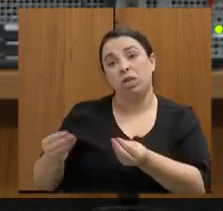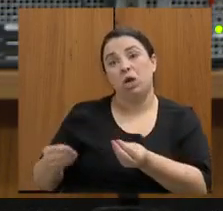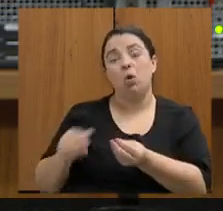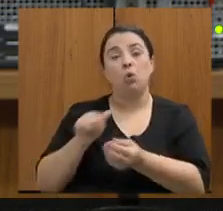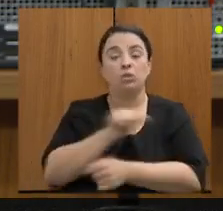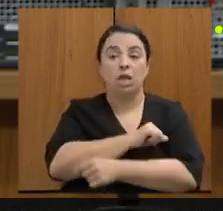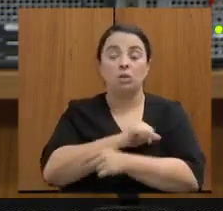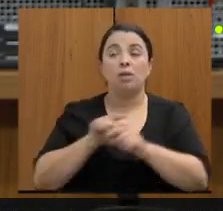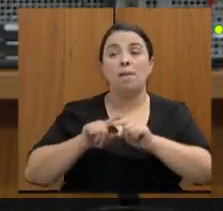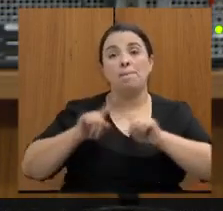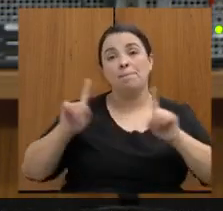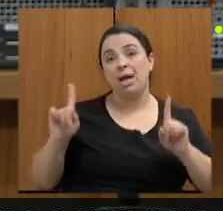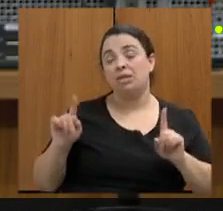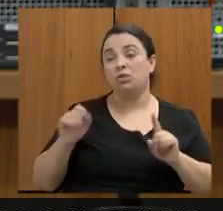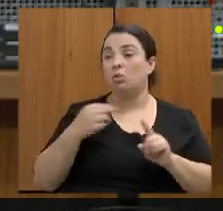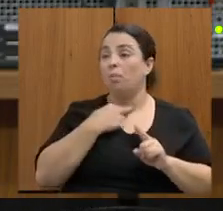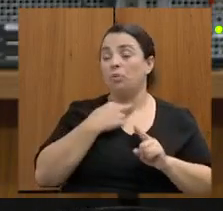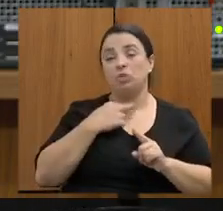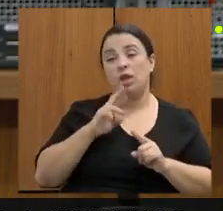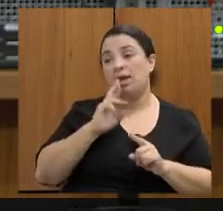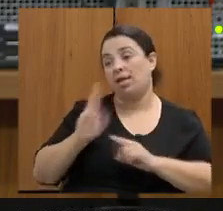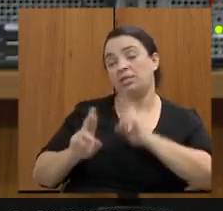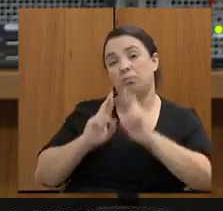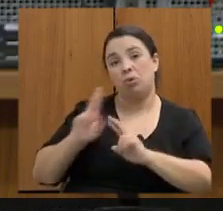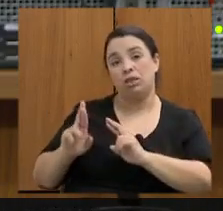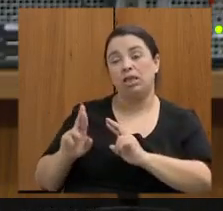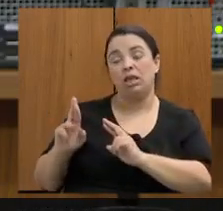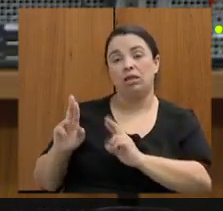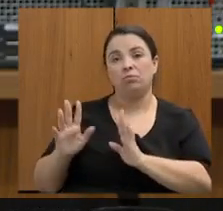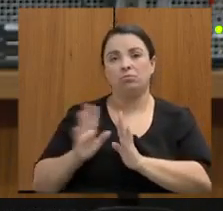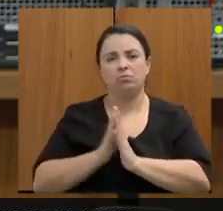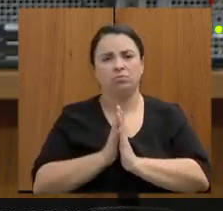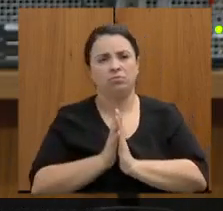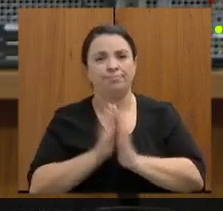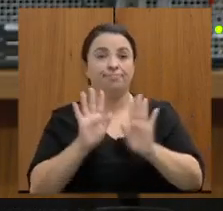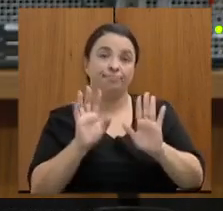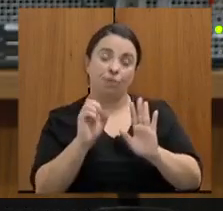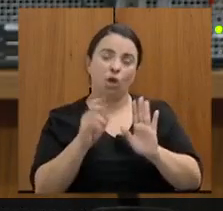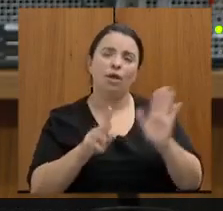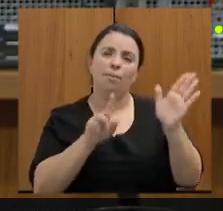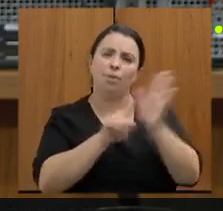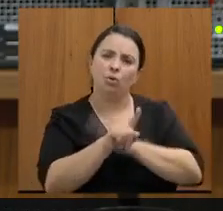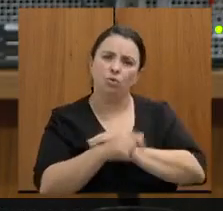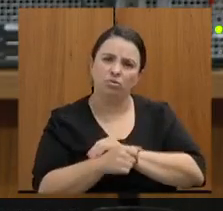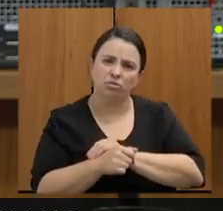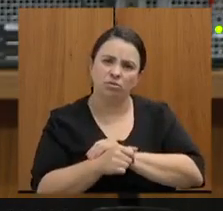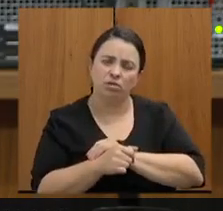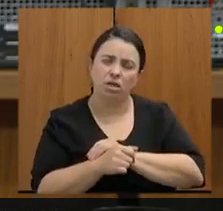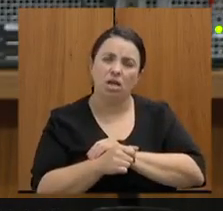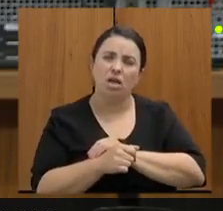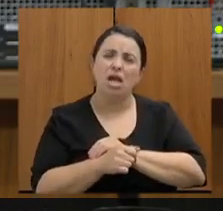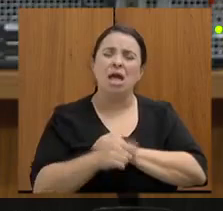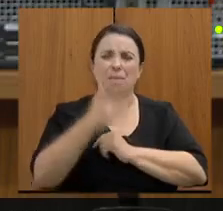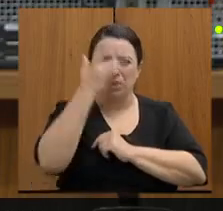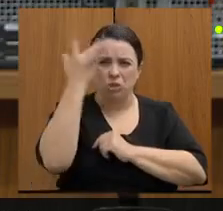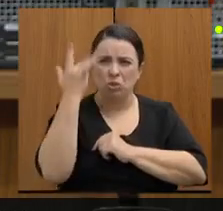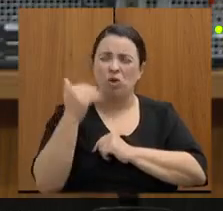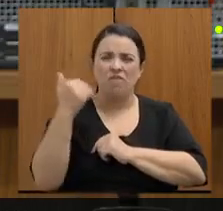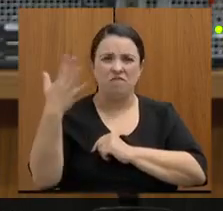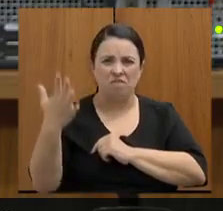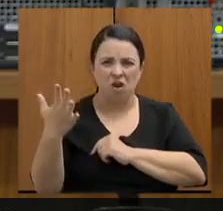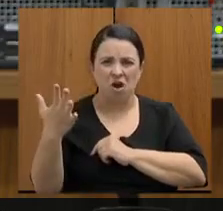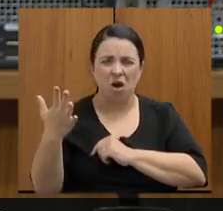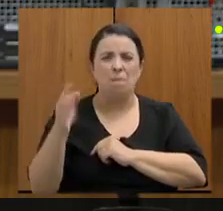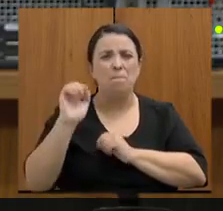nossos questionamentos meus questionamentos terceiros podem utilizar o ambiente escolar público para tal desvio de